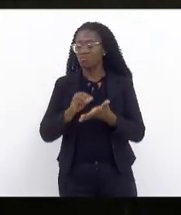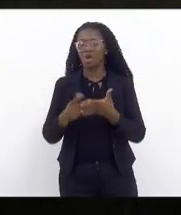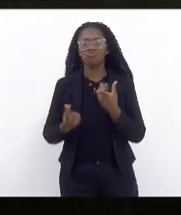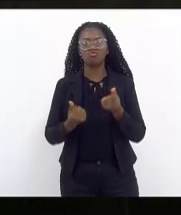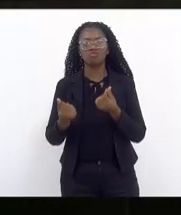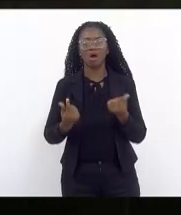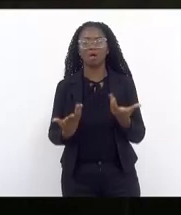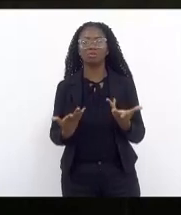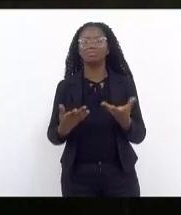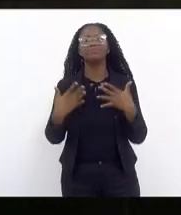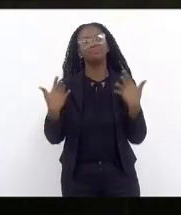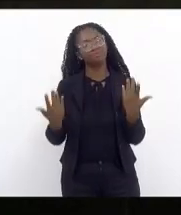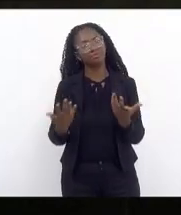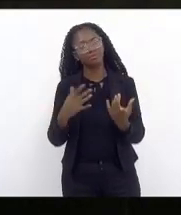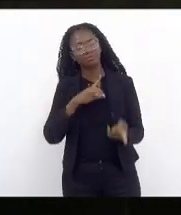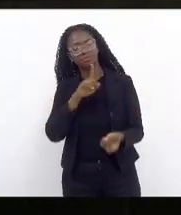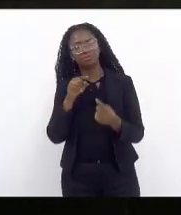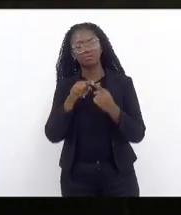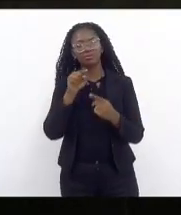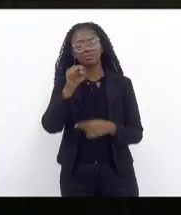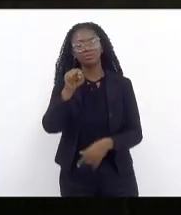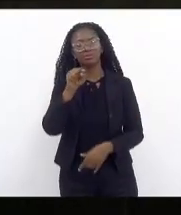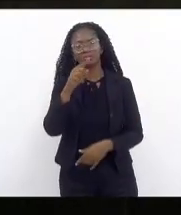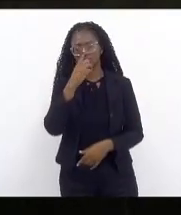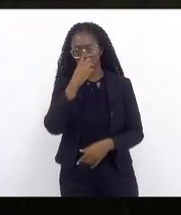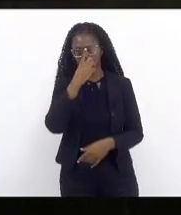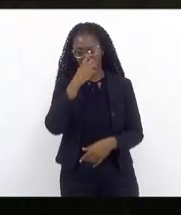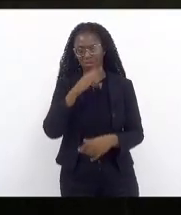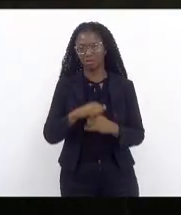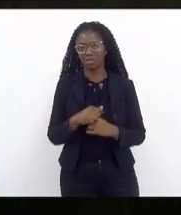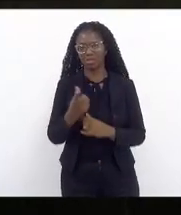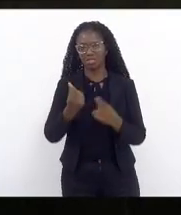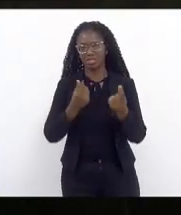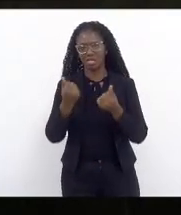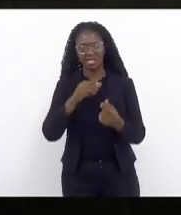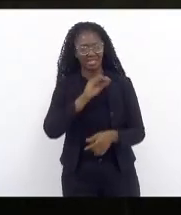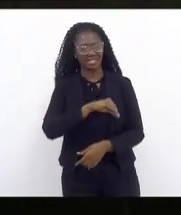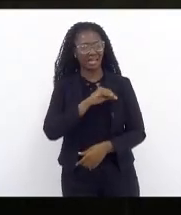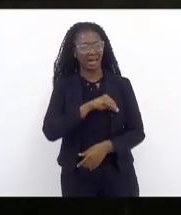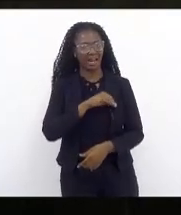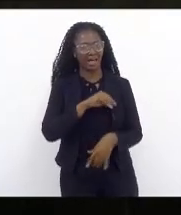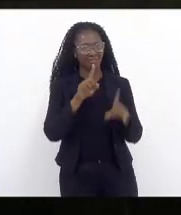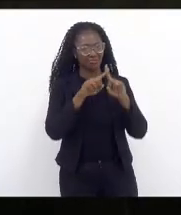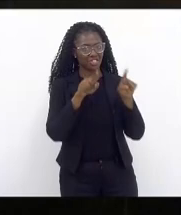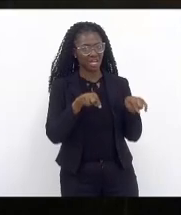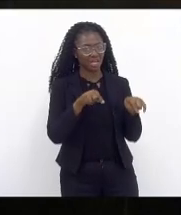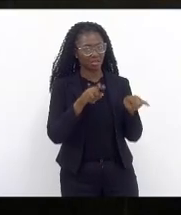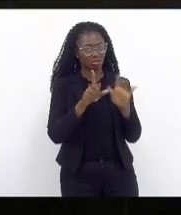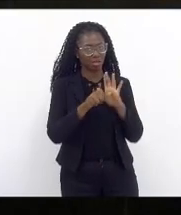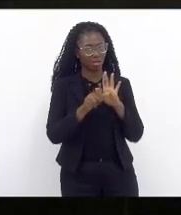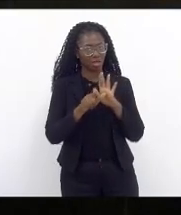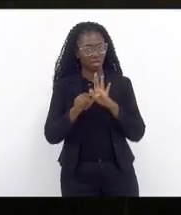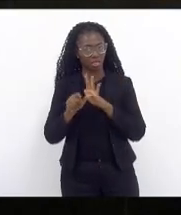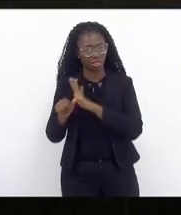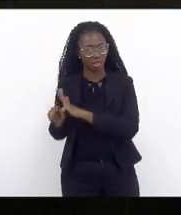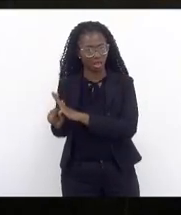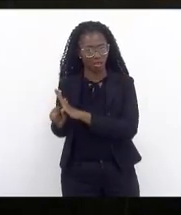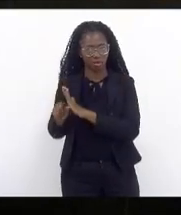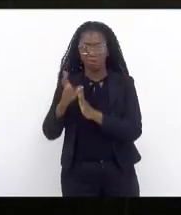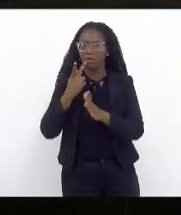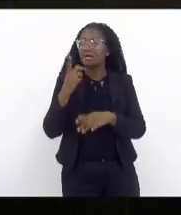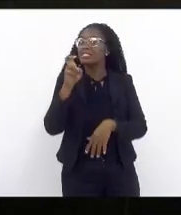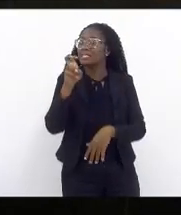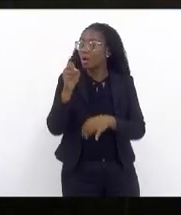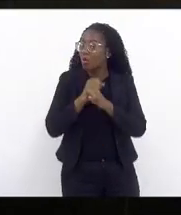nos reflexos que enfrentamos a respeito disso tivemos salário de servidores atrasados estou falando de cinco anos para